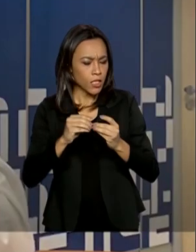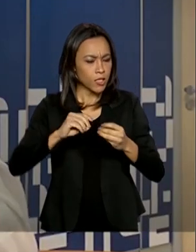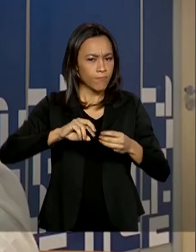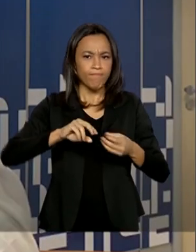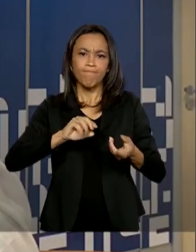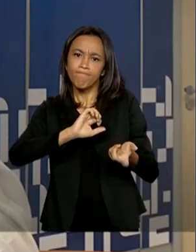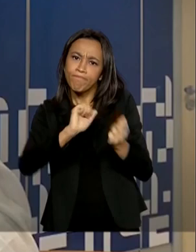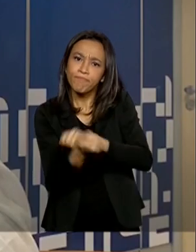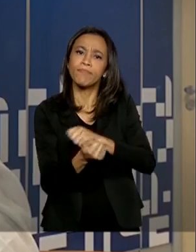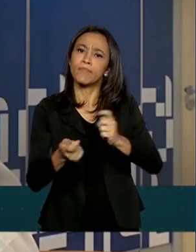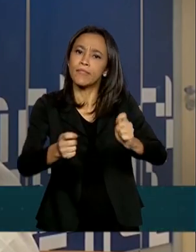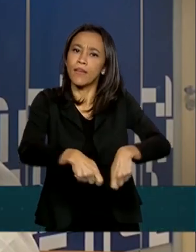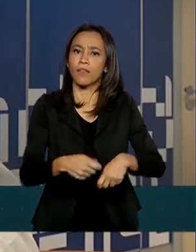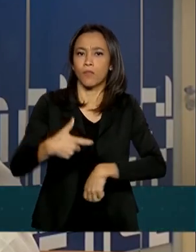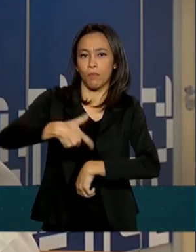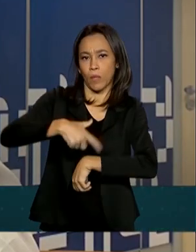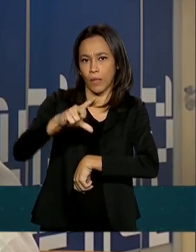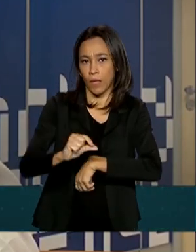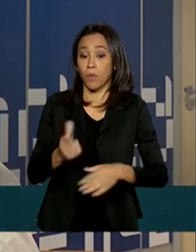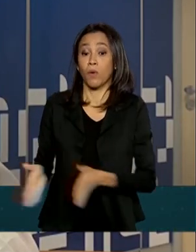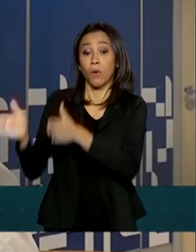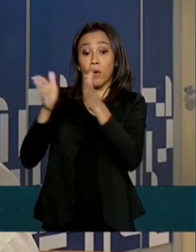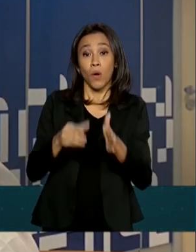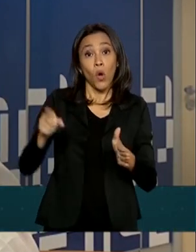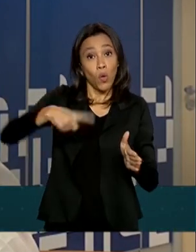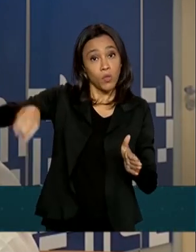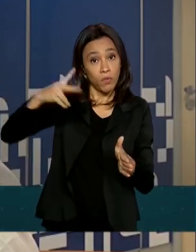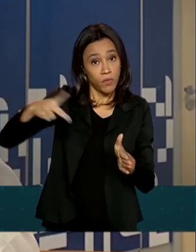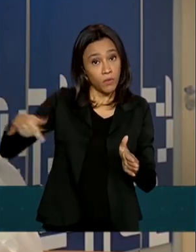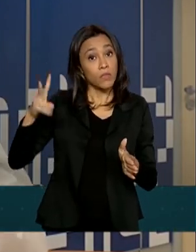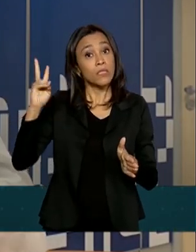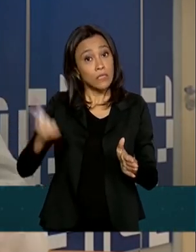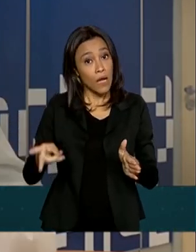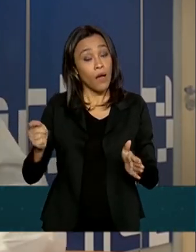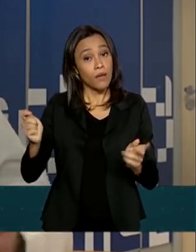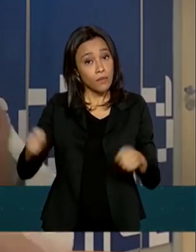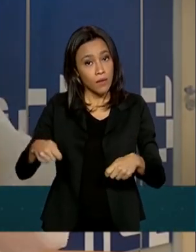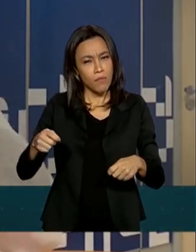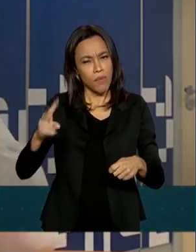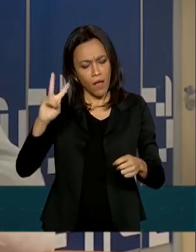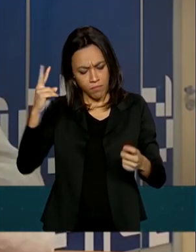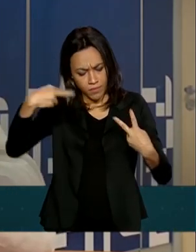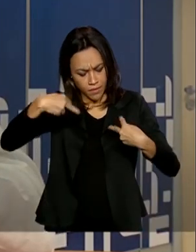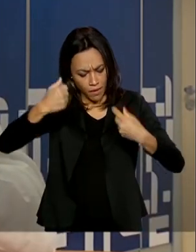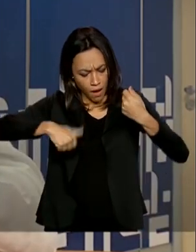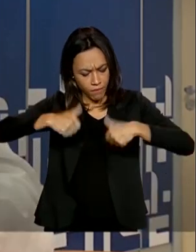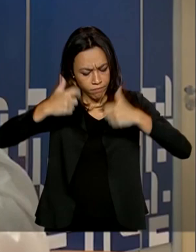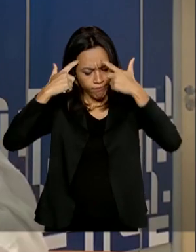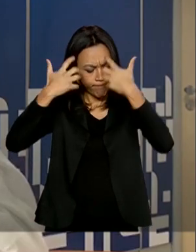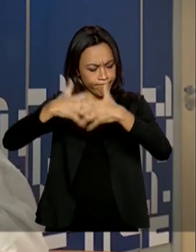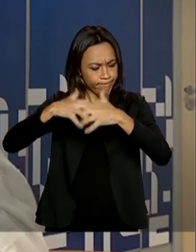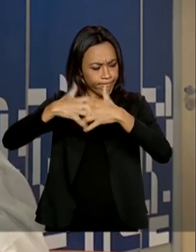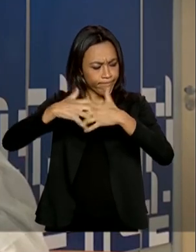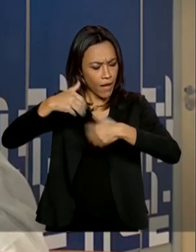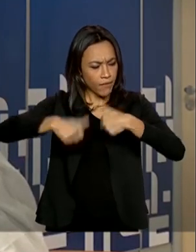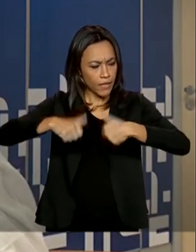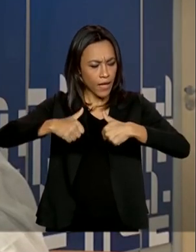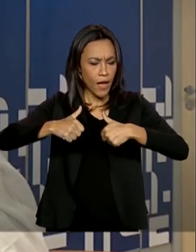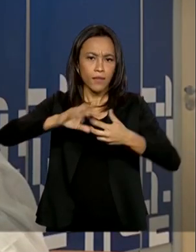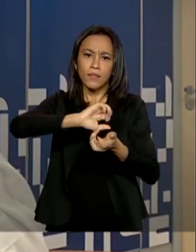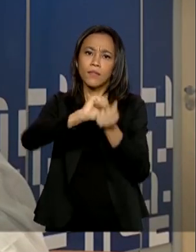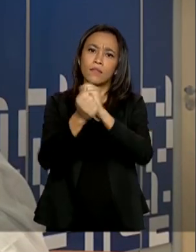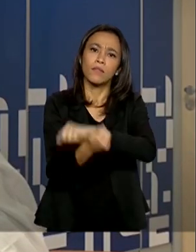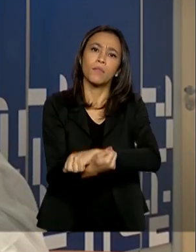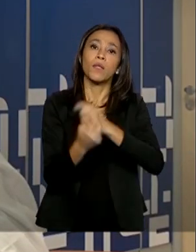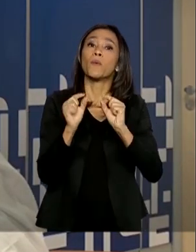Com isso, o professor poderá fazer uma autoavaliação. Ele vai poder usar as informações da avaliação para poder melhorar